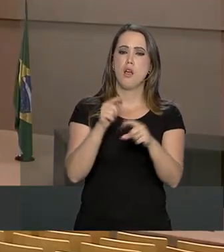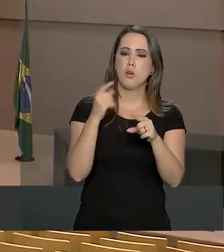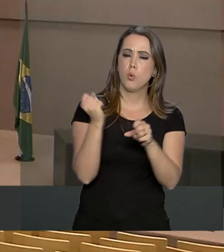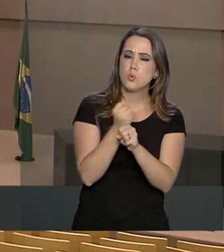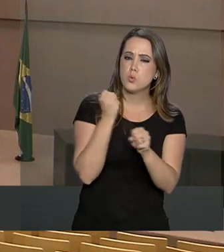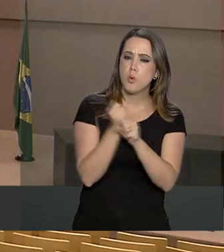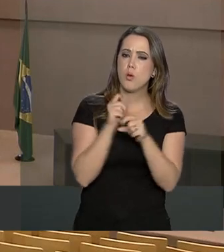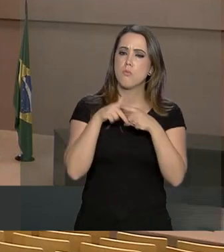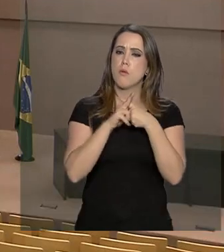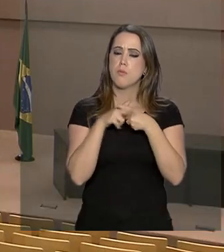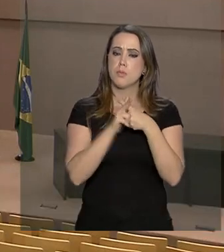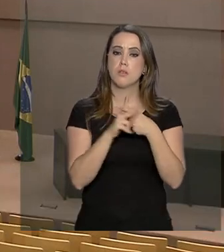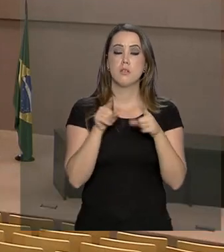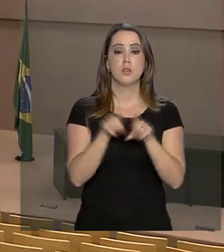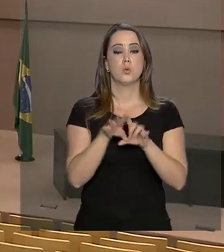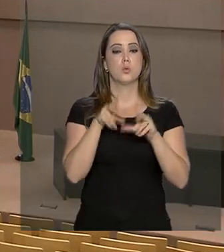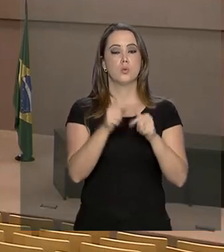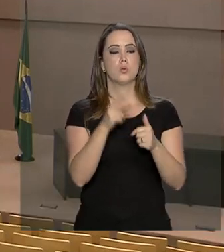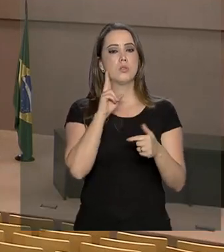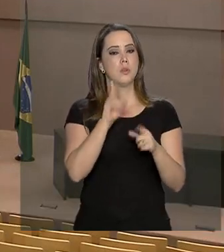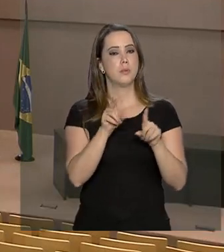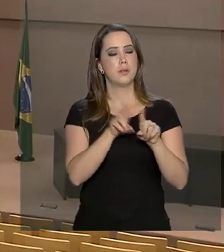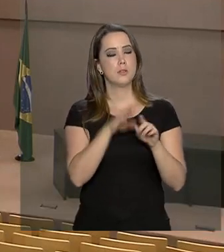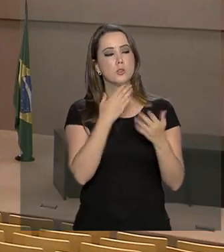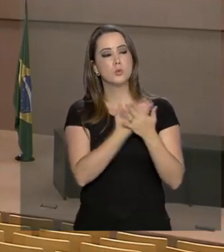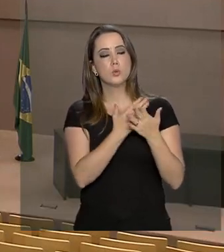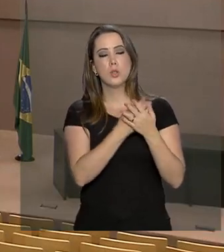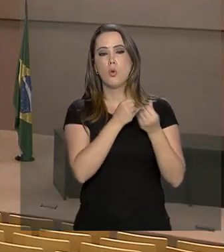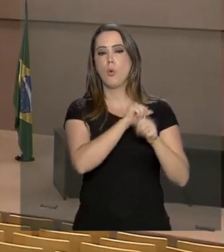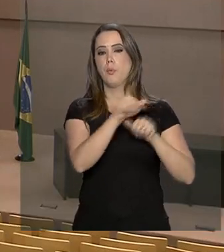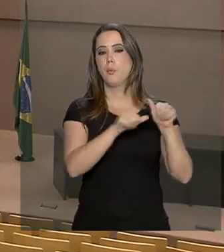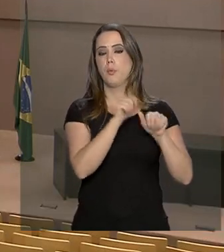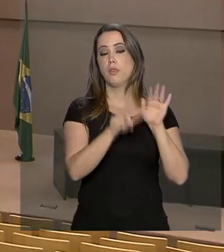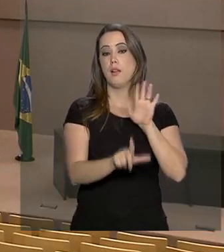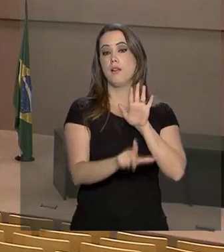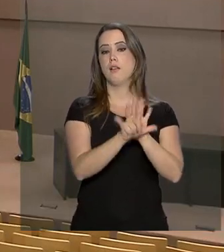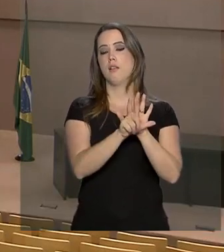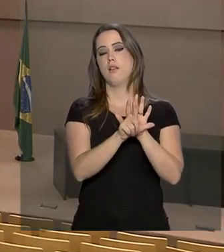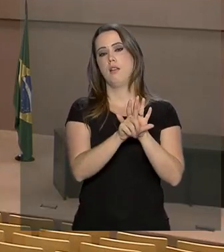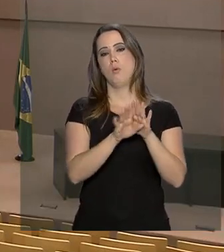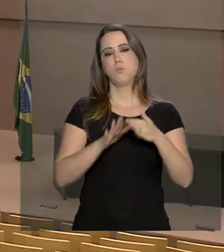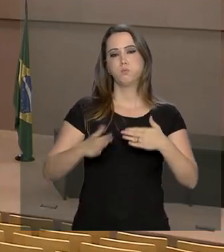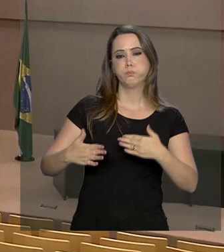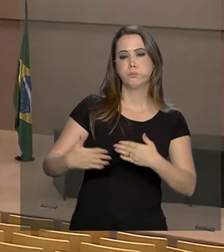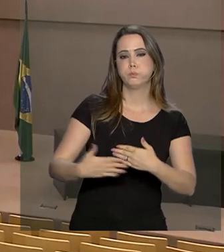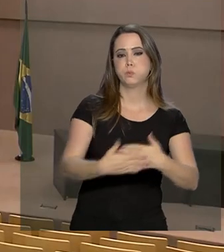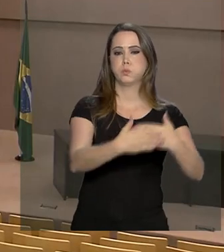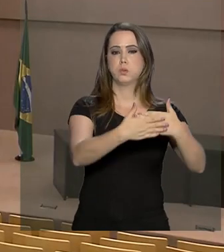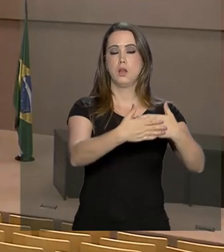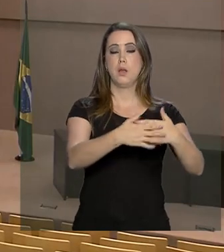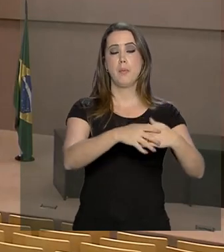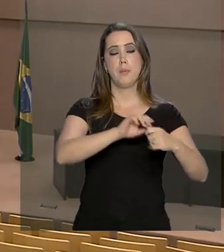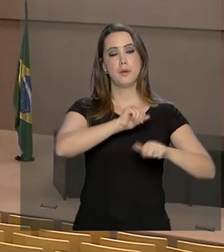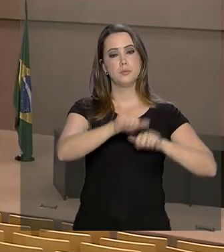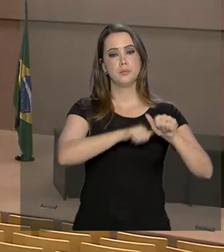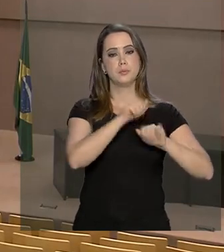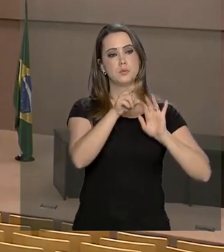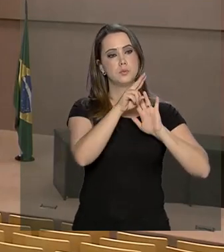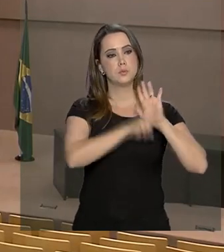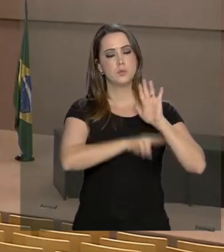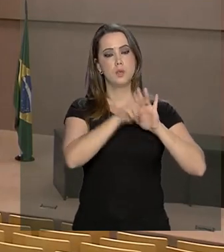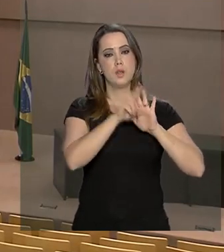governo federal está revisando a lei de barragens, e estuda alterar as regras de classificação de risco. Segundo o ministro do